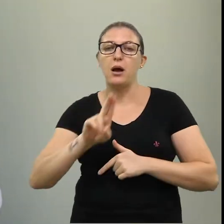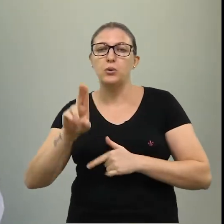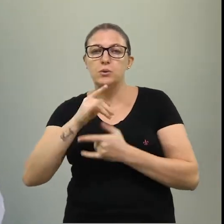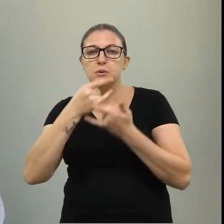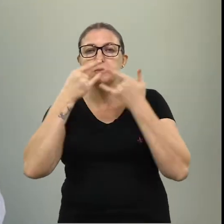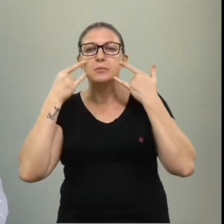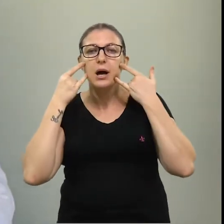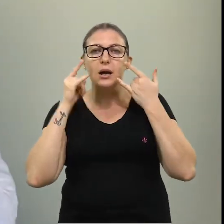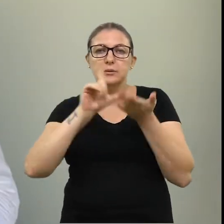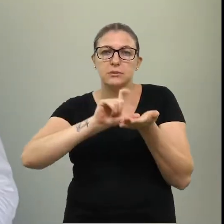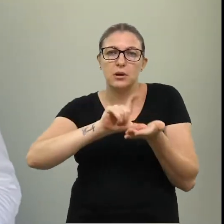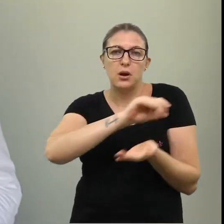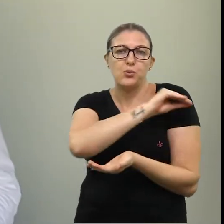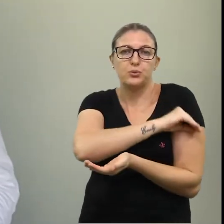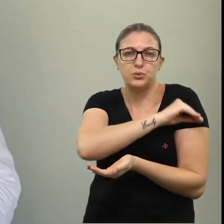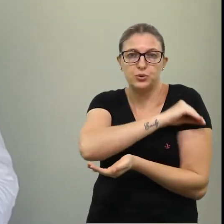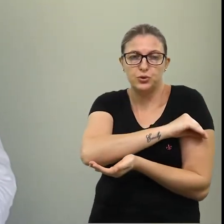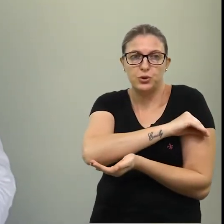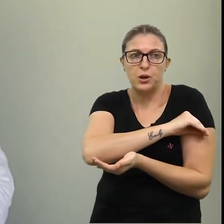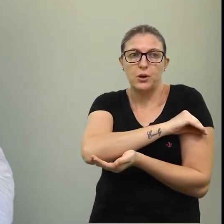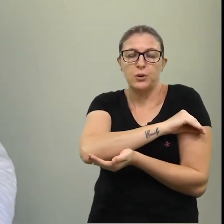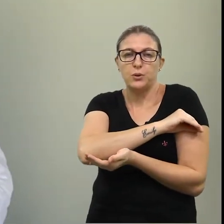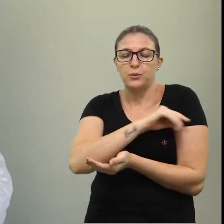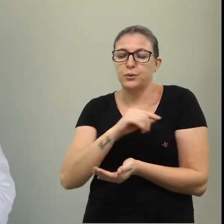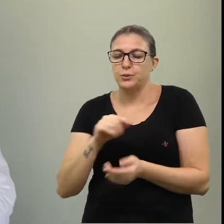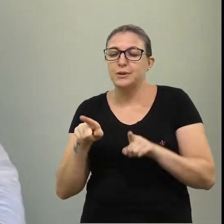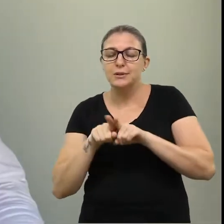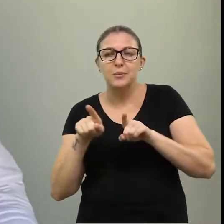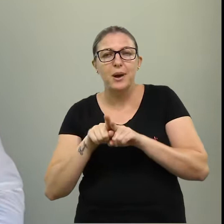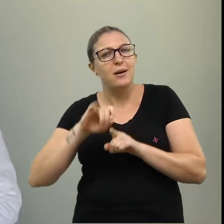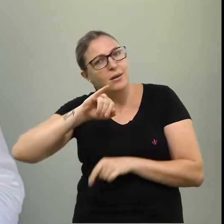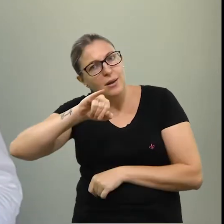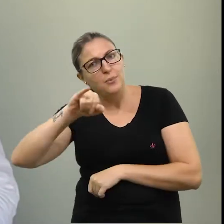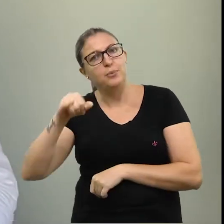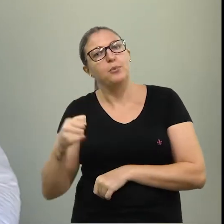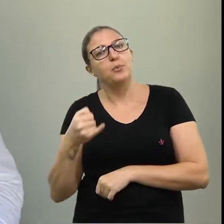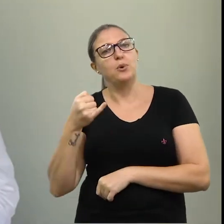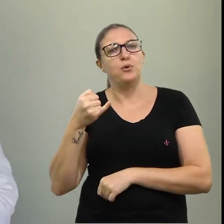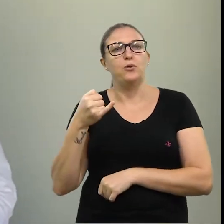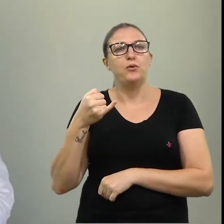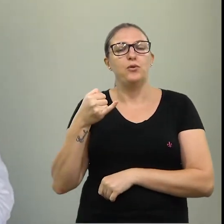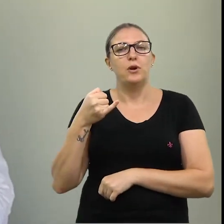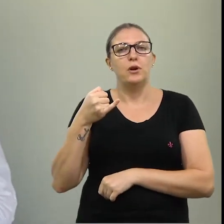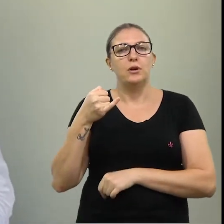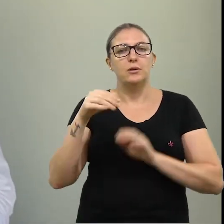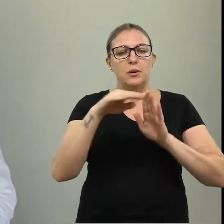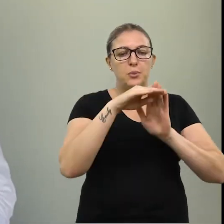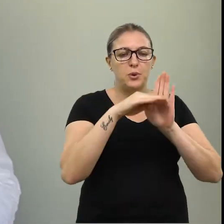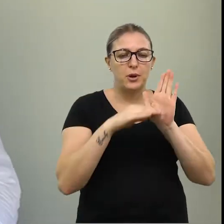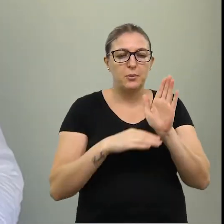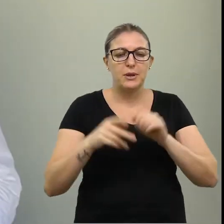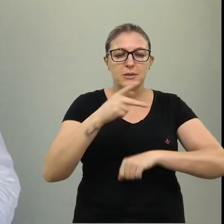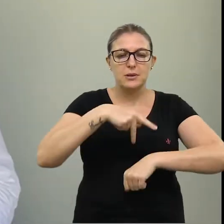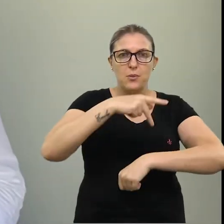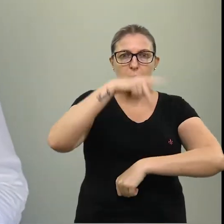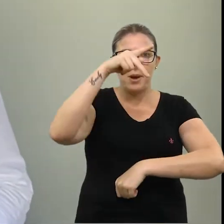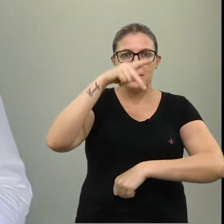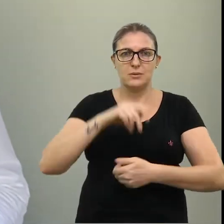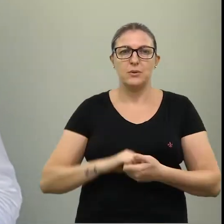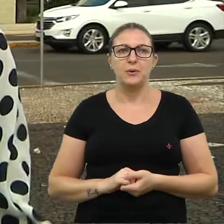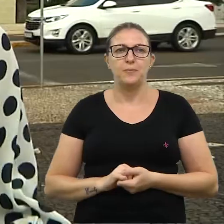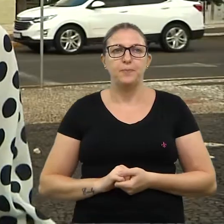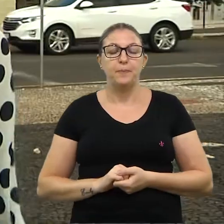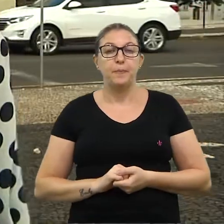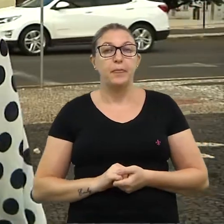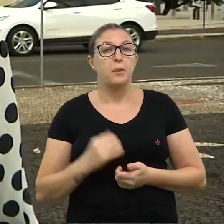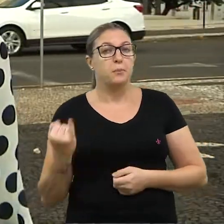álcool em gel, máscara, né? E, da nossa parte, curtam aquilo que nós estamos trazendo para vocês nessa Páscoa 2021.